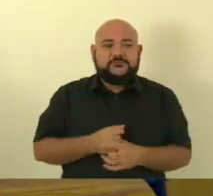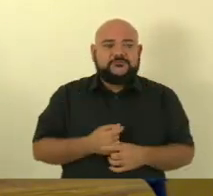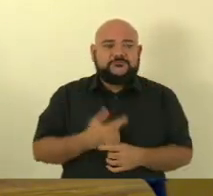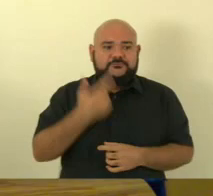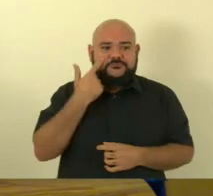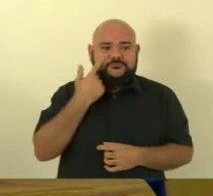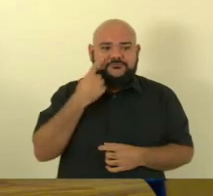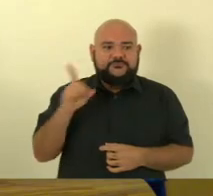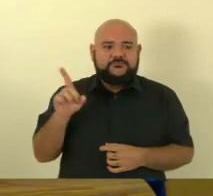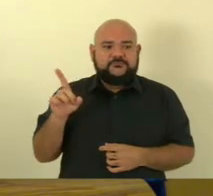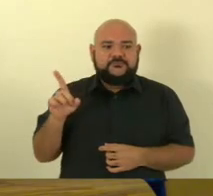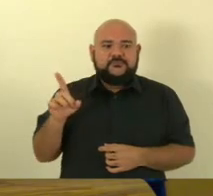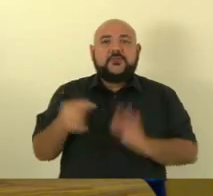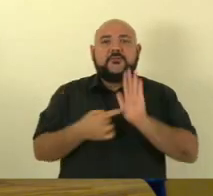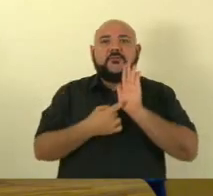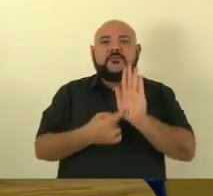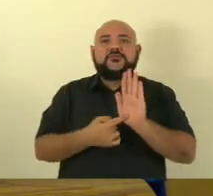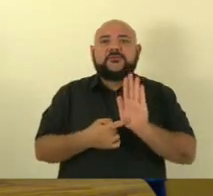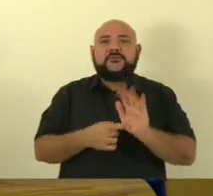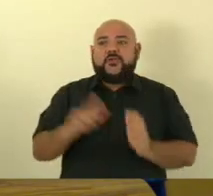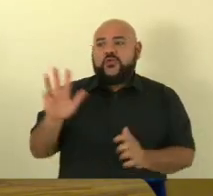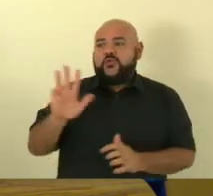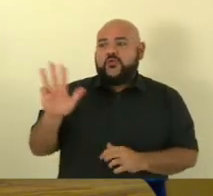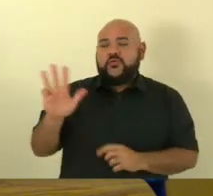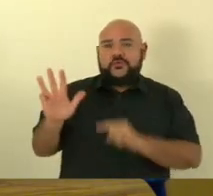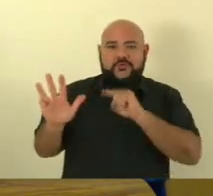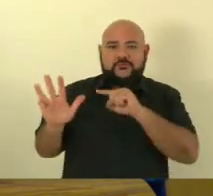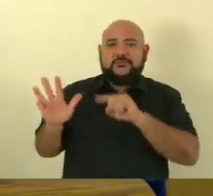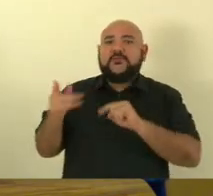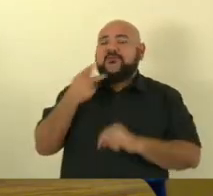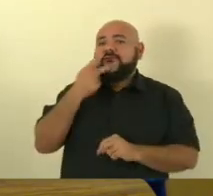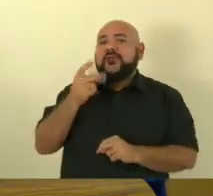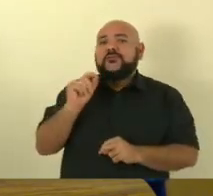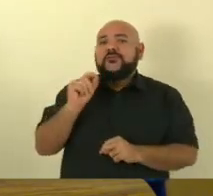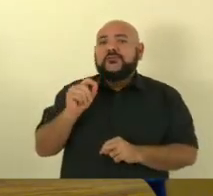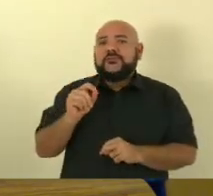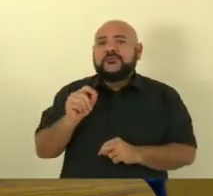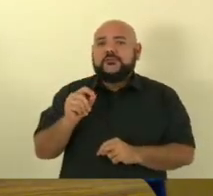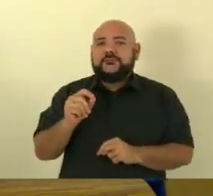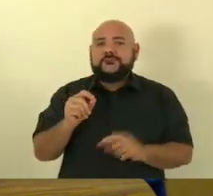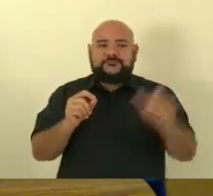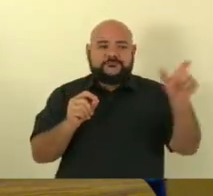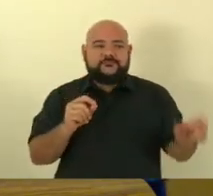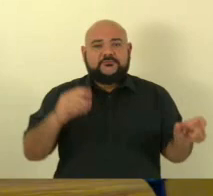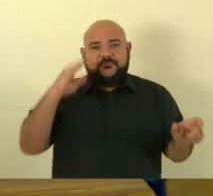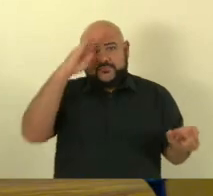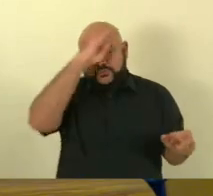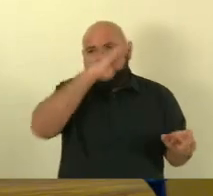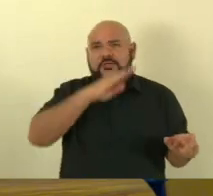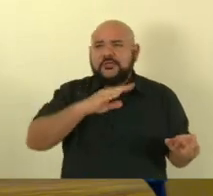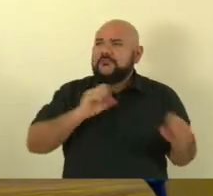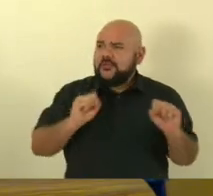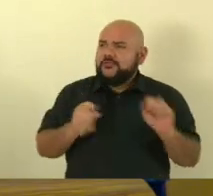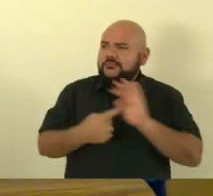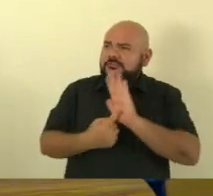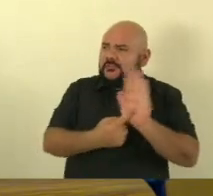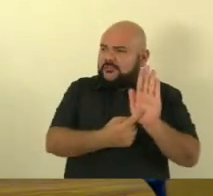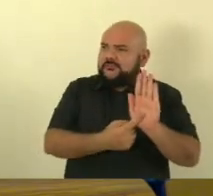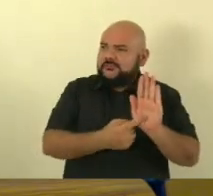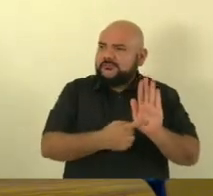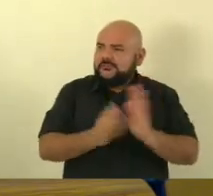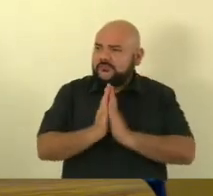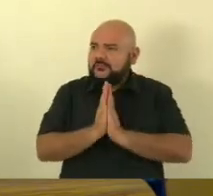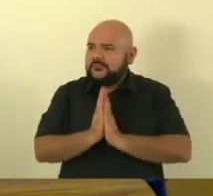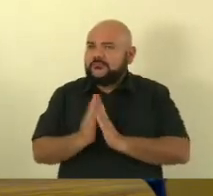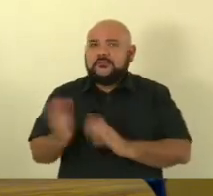diz tudo ali Lula diz que Bolsonaro pode ampliar por favor vou jogar no